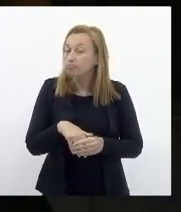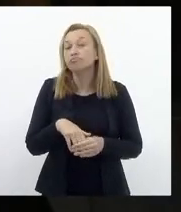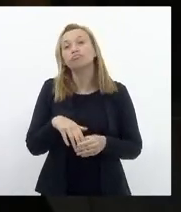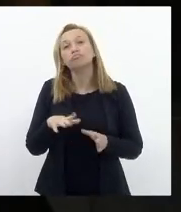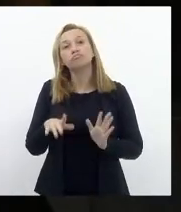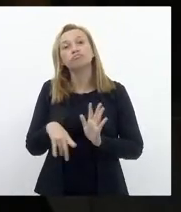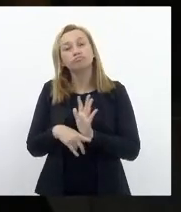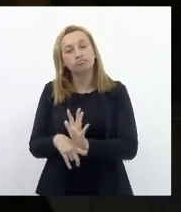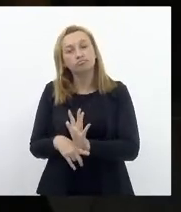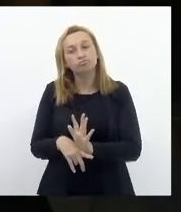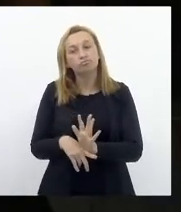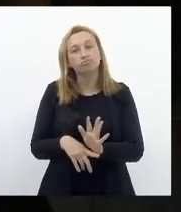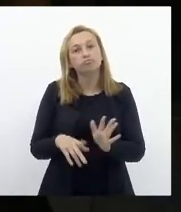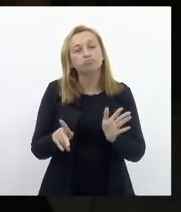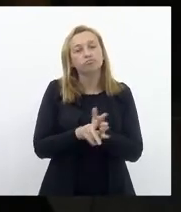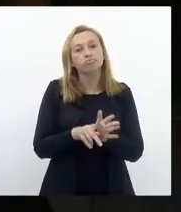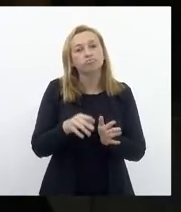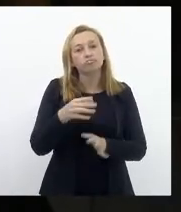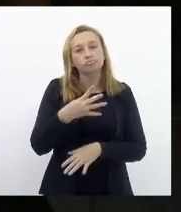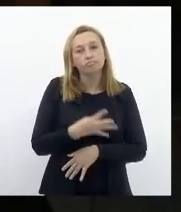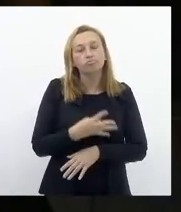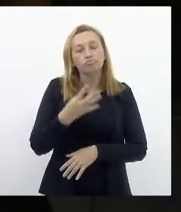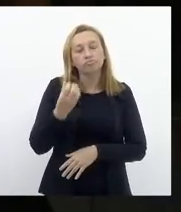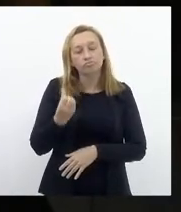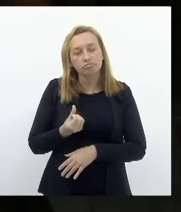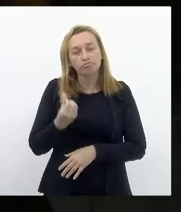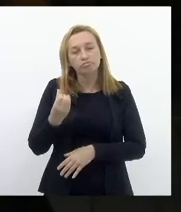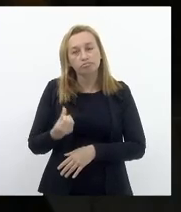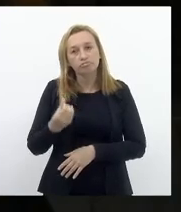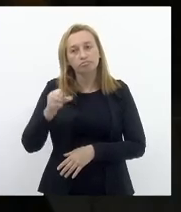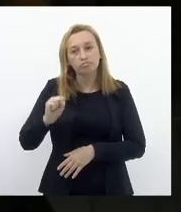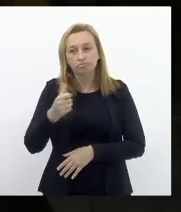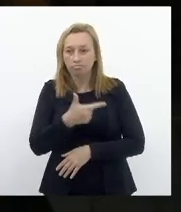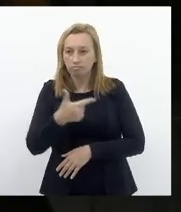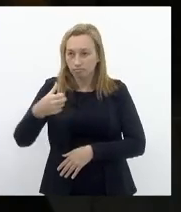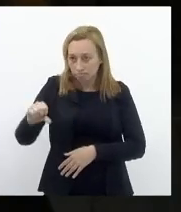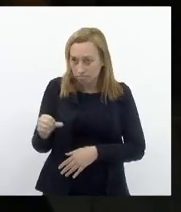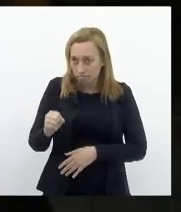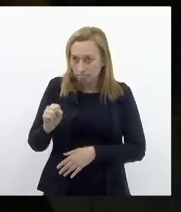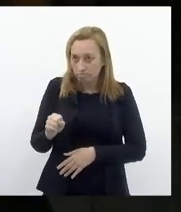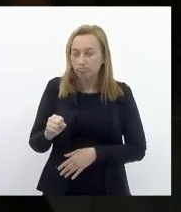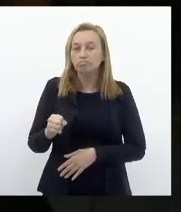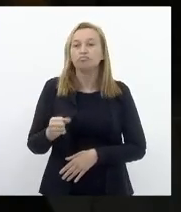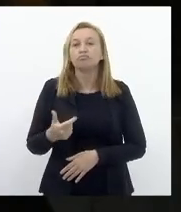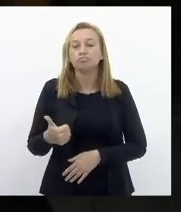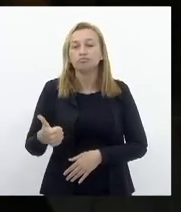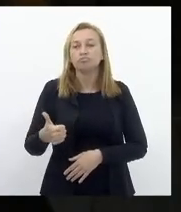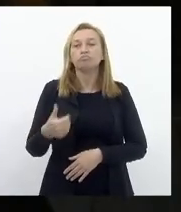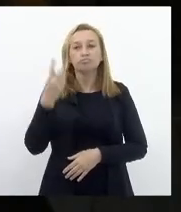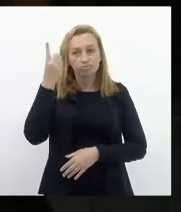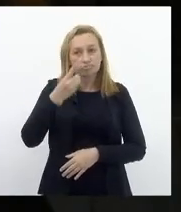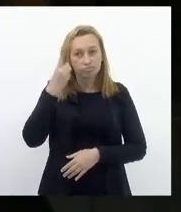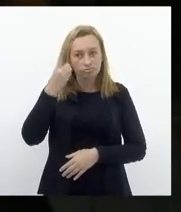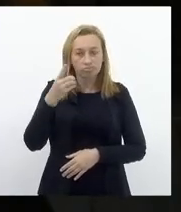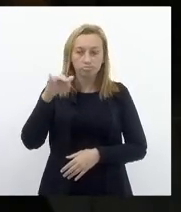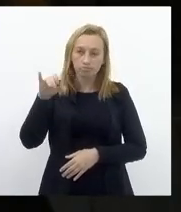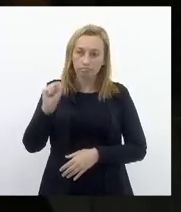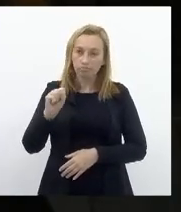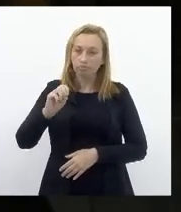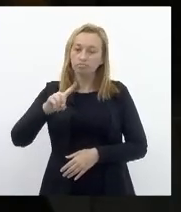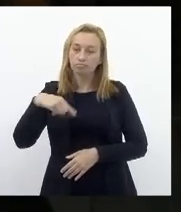a votação Do projeto 4668 De 2021 Deputado Carlos Augusto Deputada Marta Rocha Que depois Outros autores